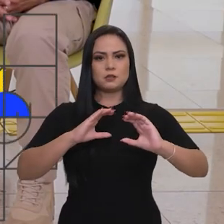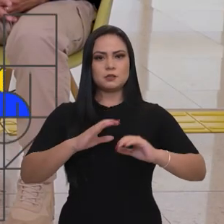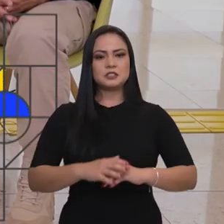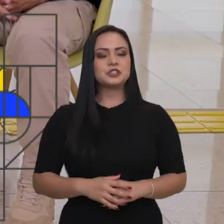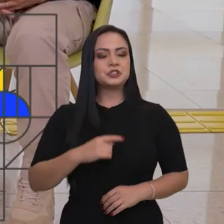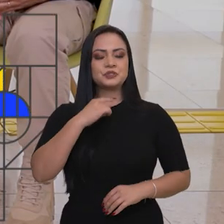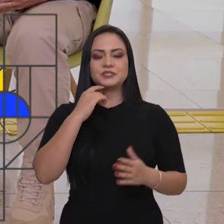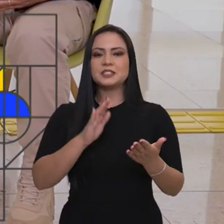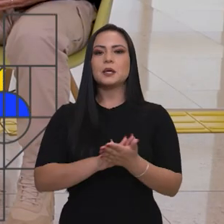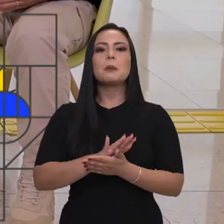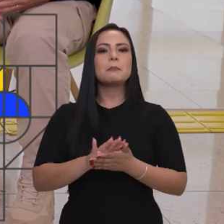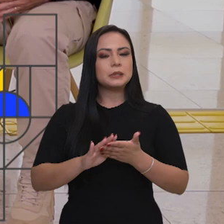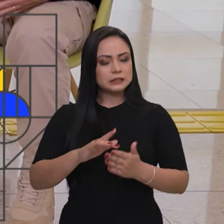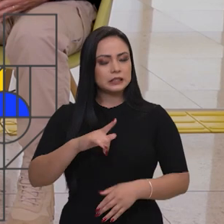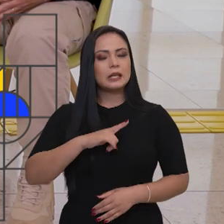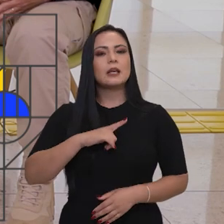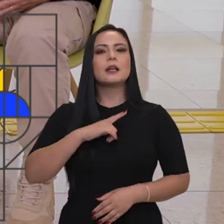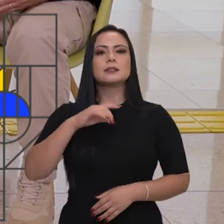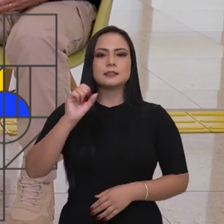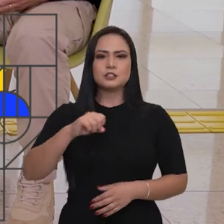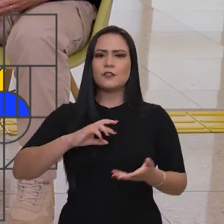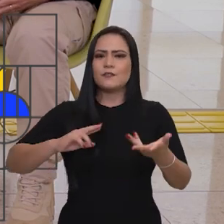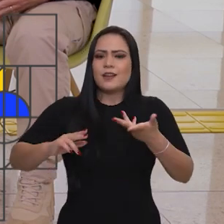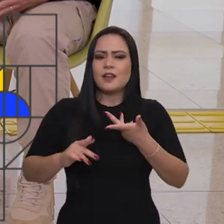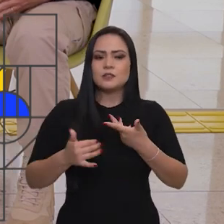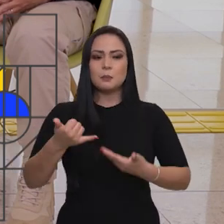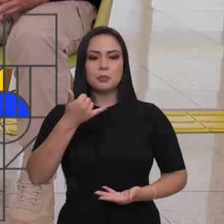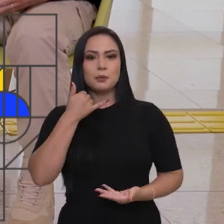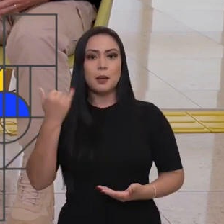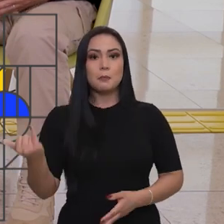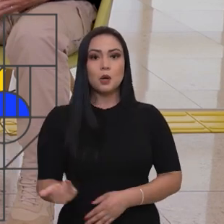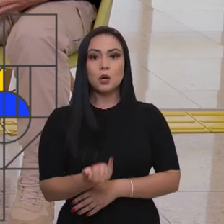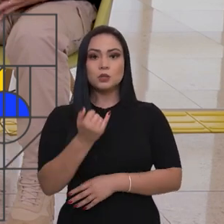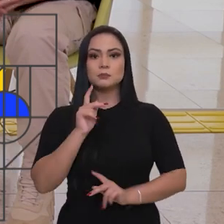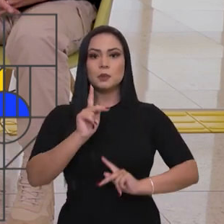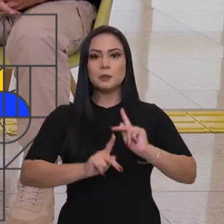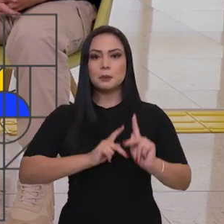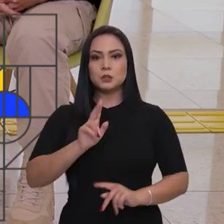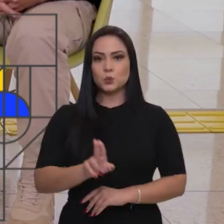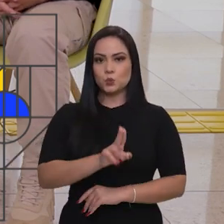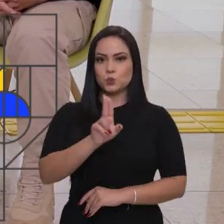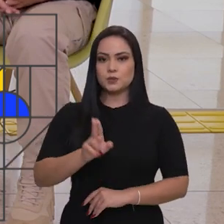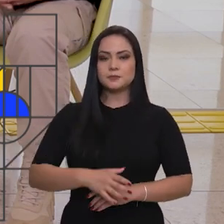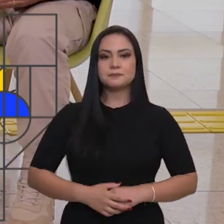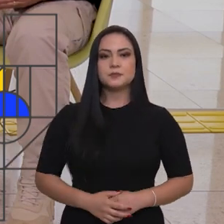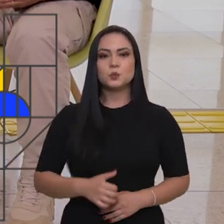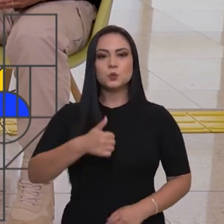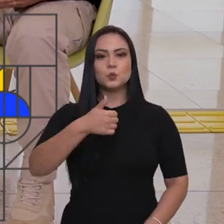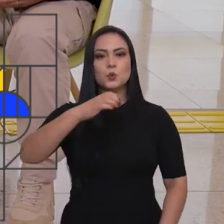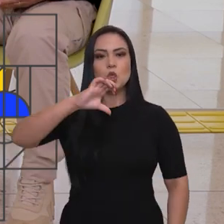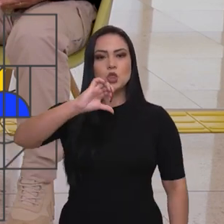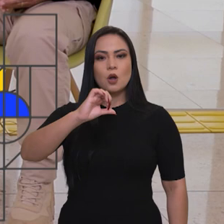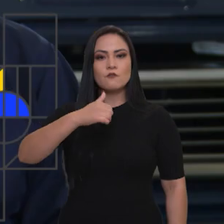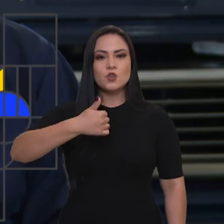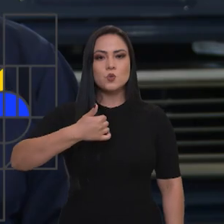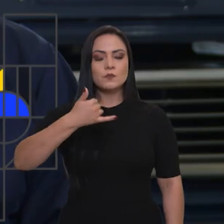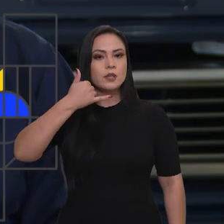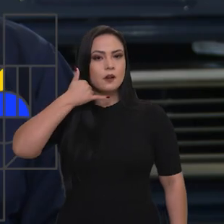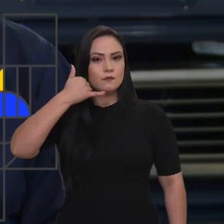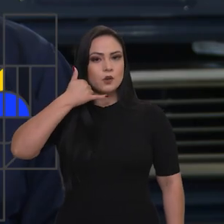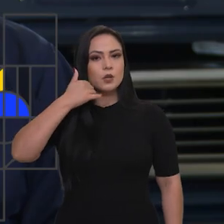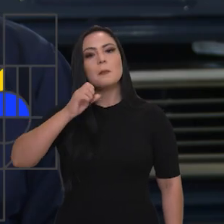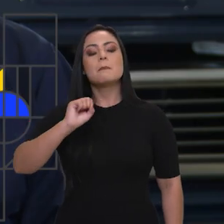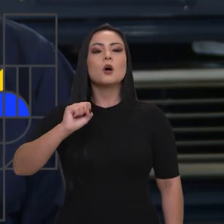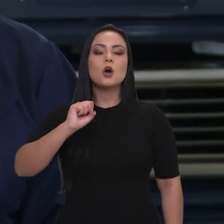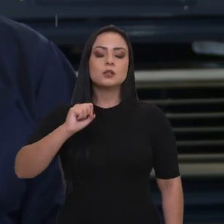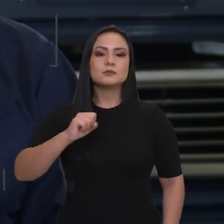vários canais, é importante que a população utilize o 191, canal telefônico, que eles podem fazer o contato por